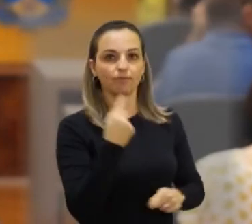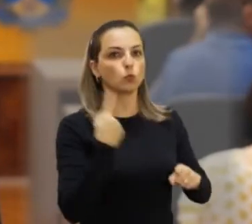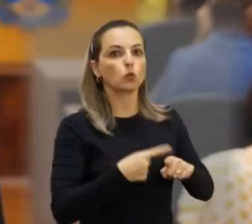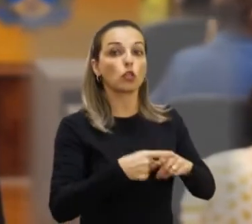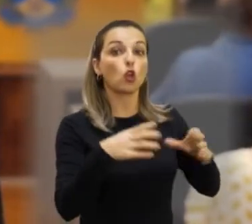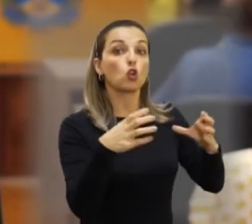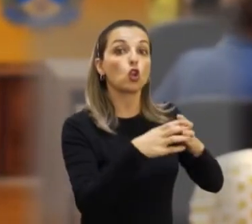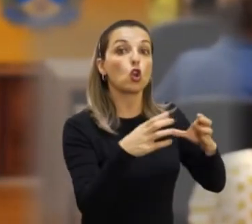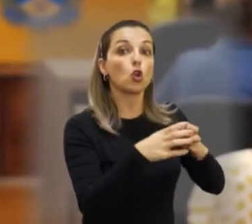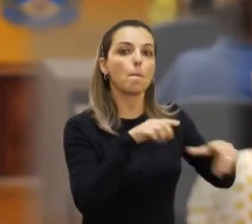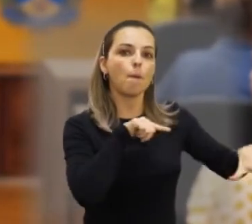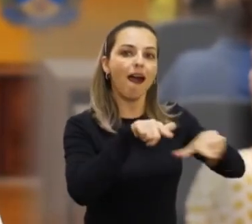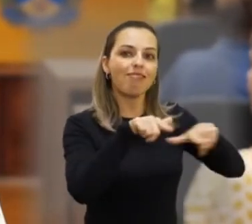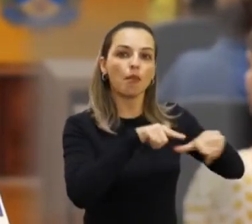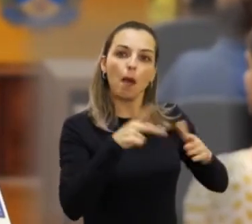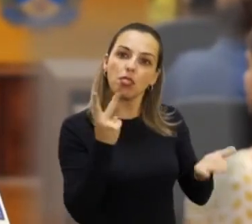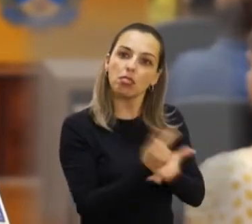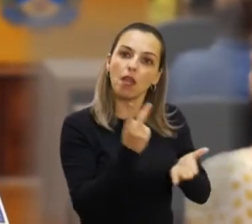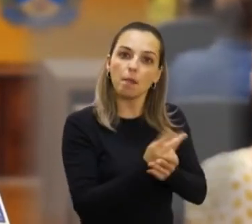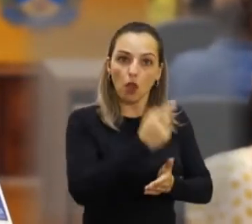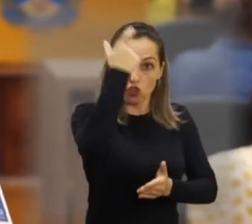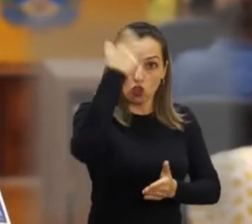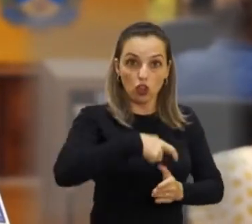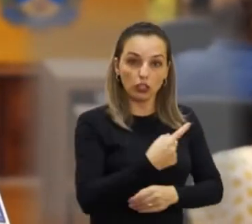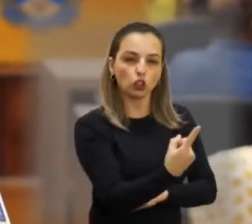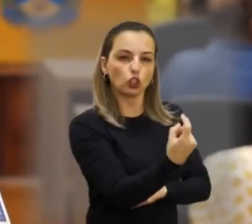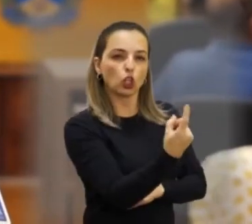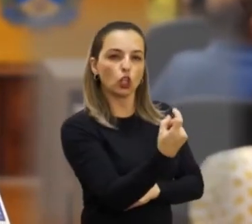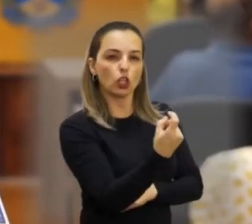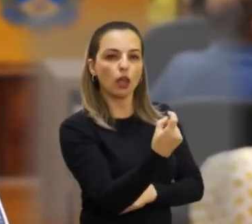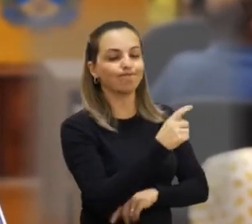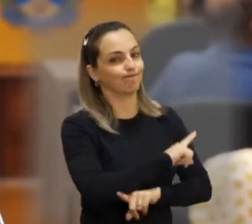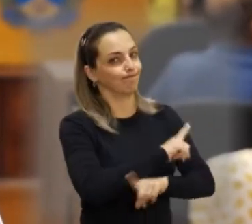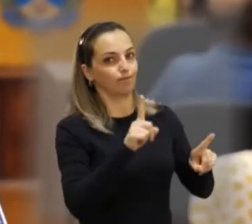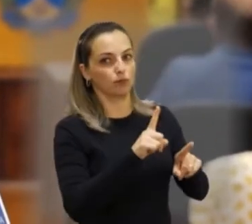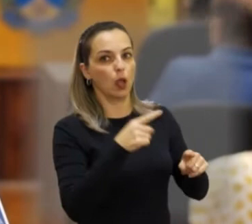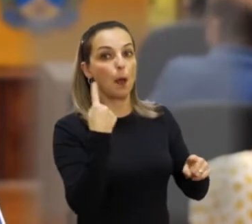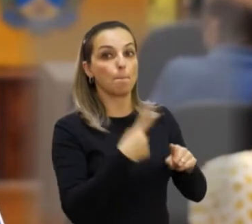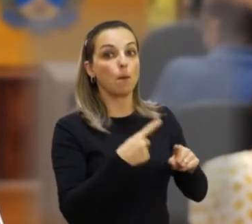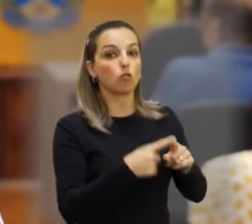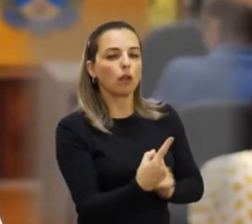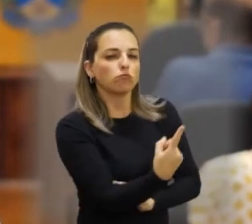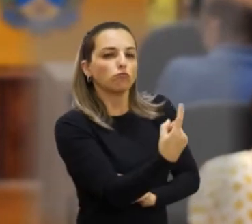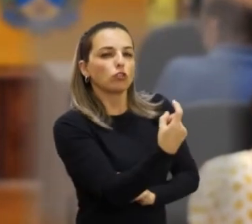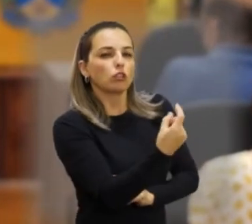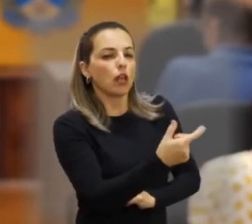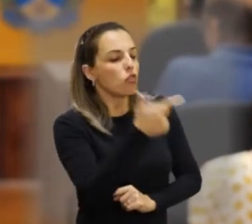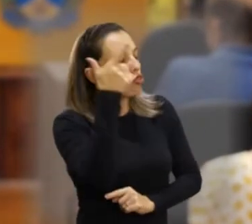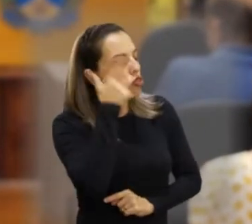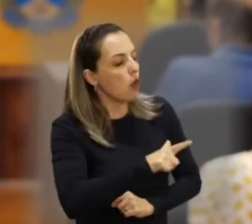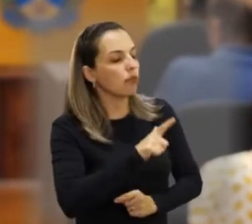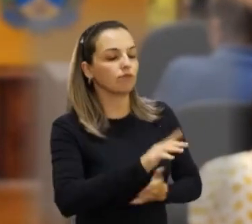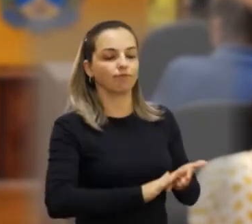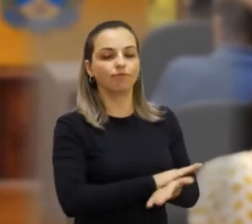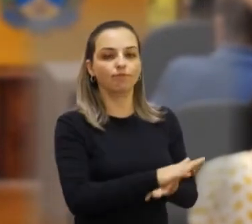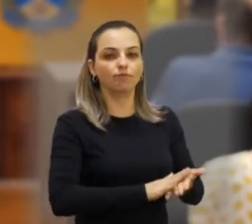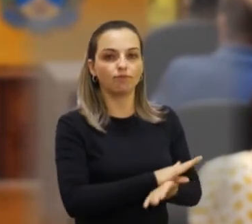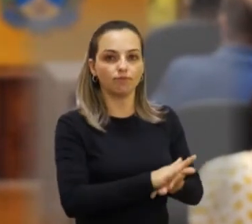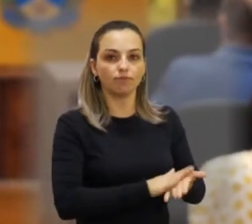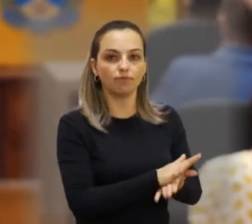Odilo recebendo um título. Foi sempre uma equipe, eu sempre trabalhei em equipe. Quer dizer que não sou eu.